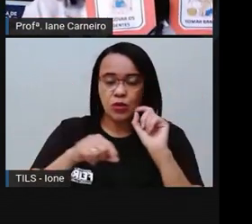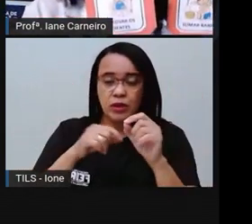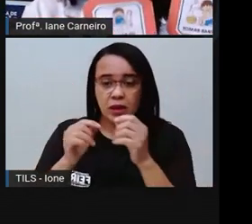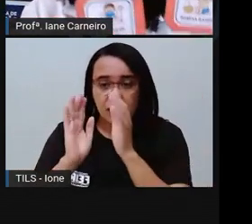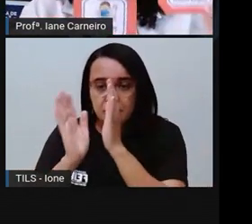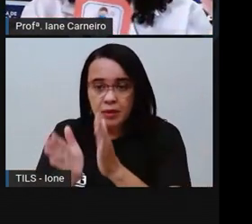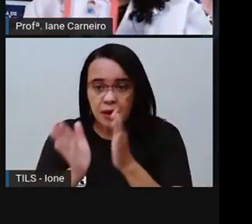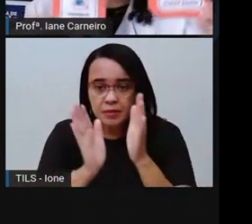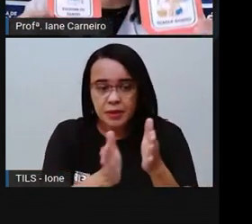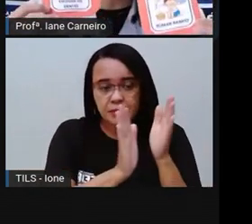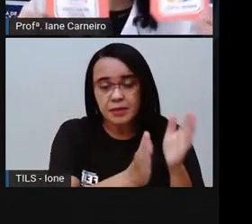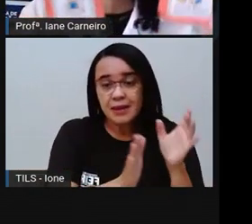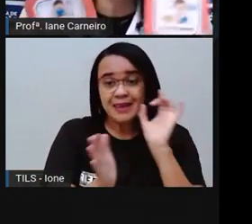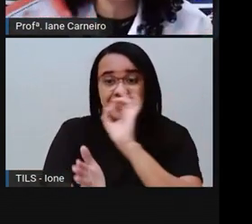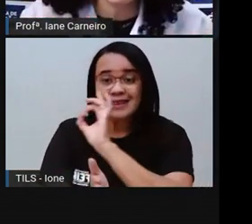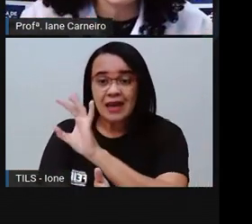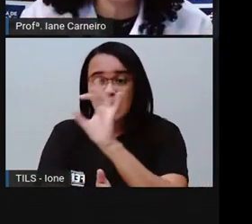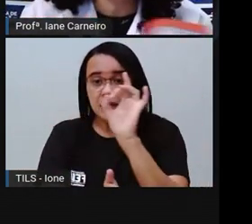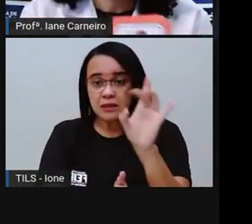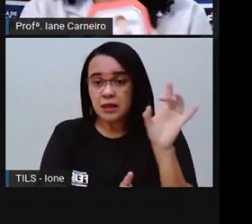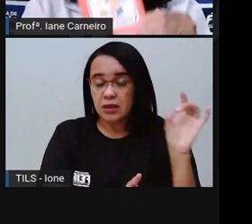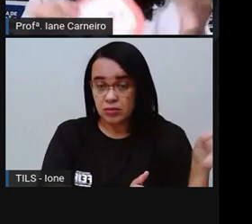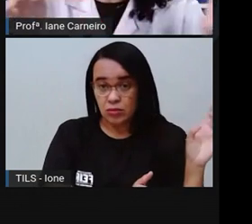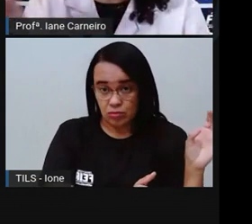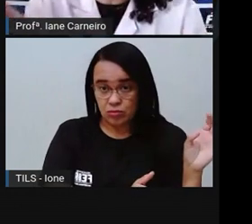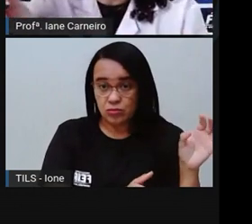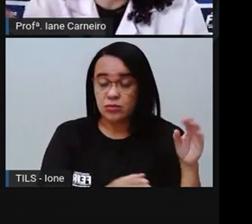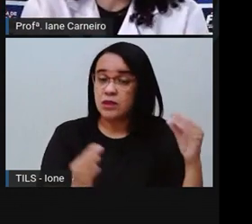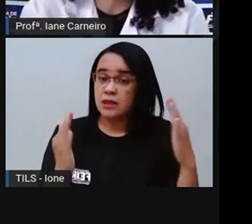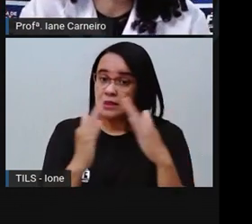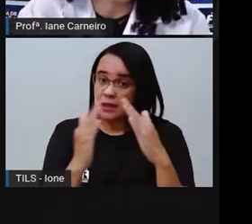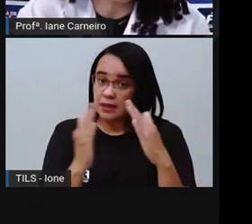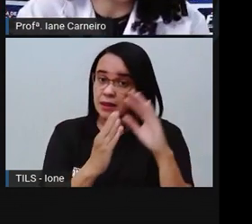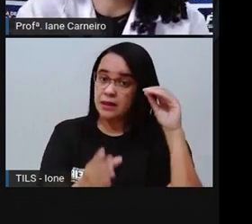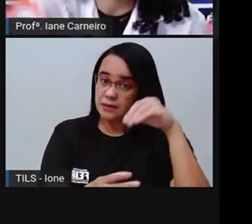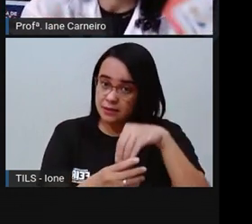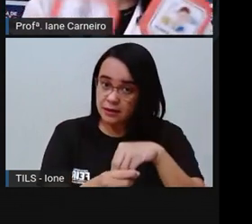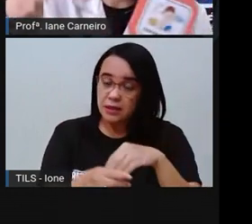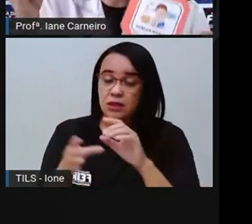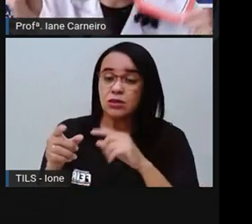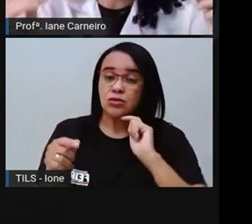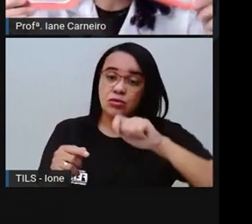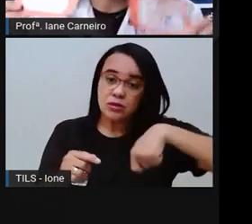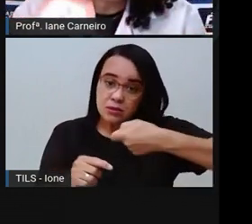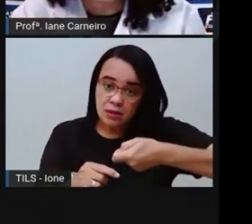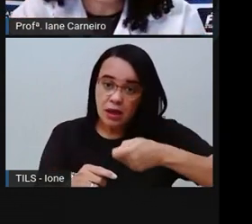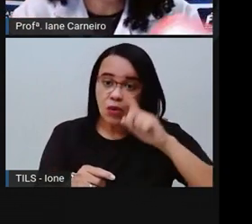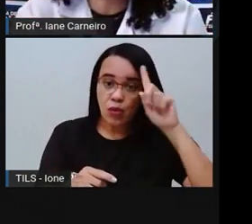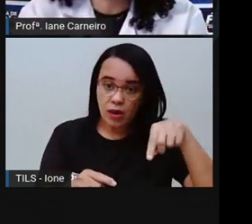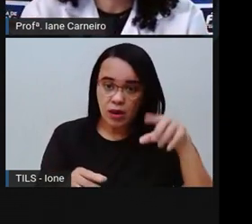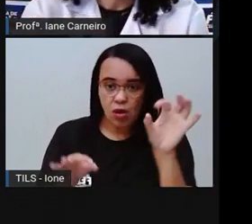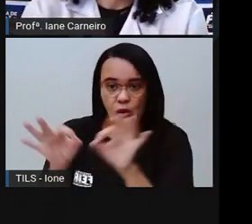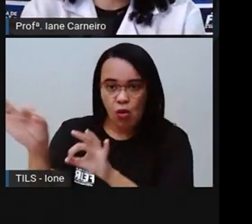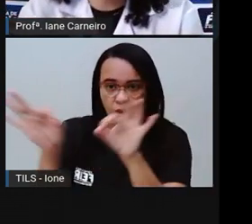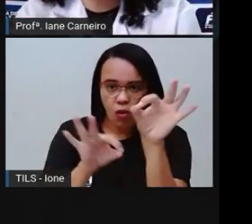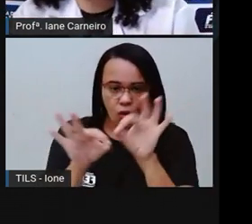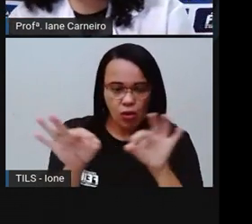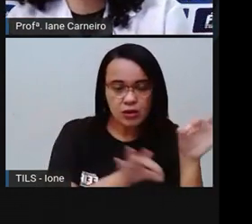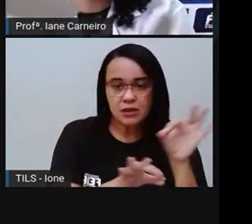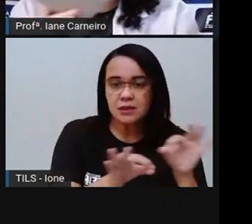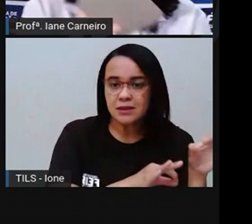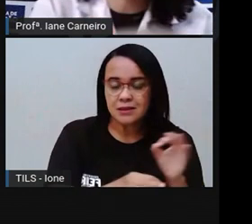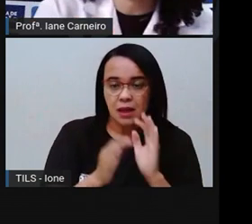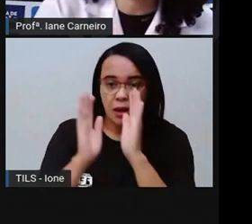rotina, vocês estão organizando o que acontece na vida de vocês, né? A ordem das coisas. Então, eu